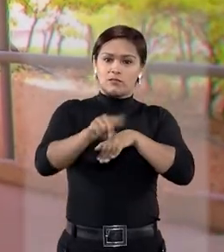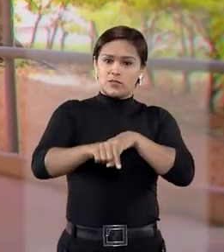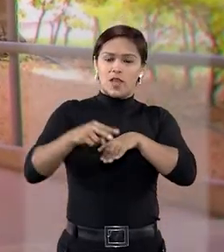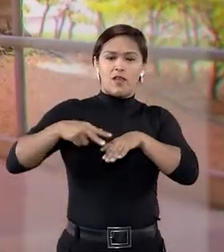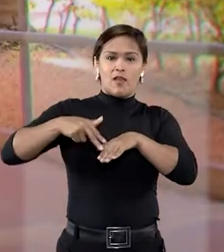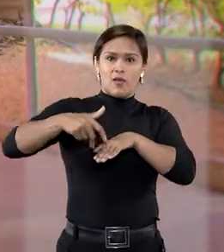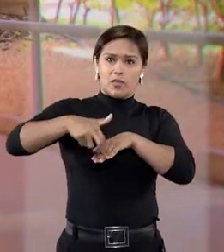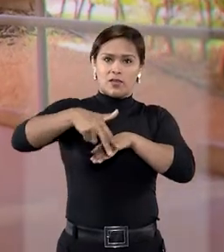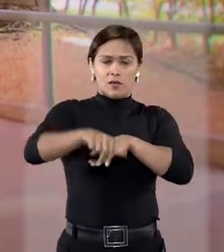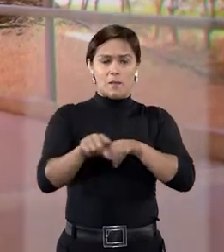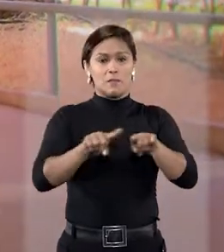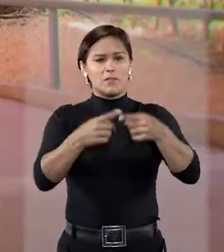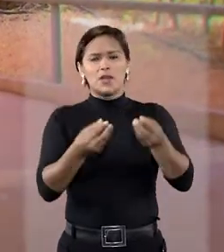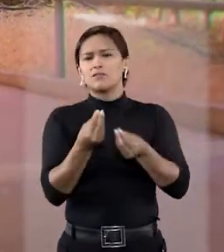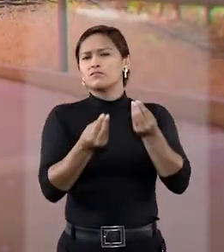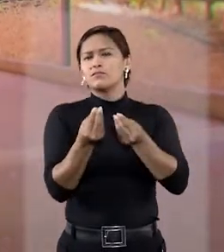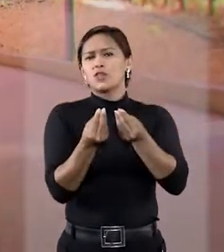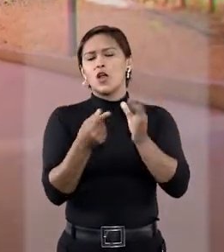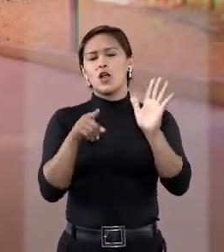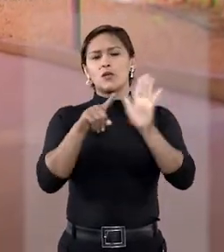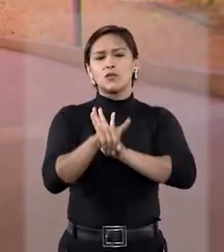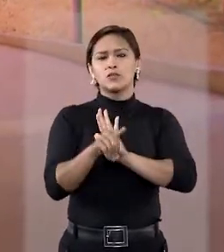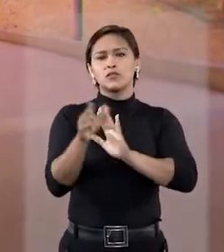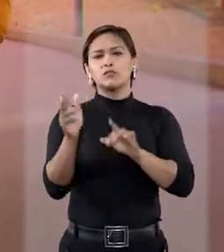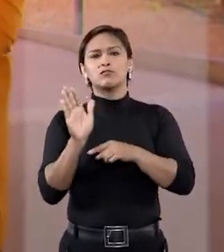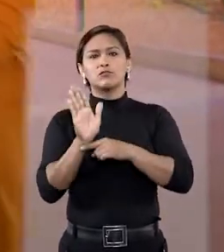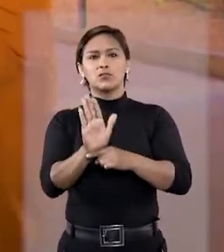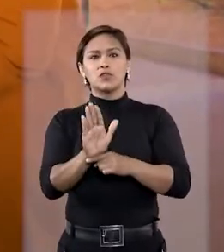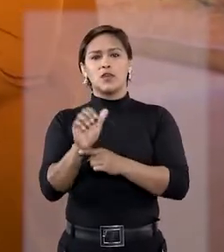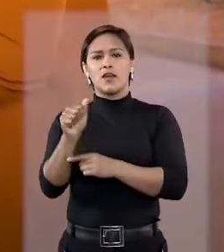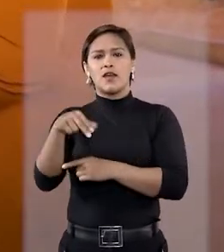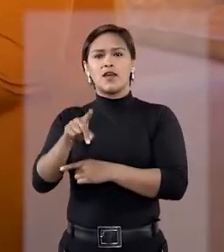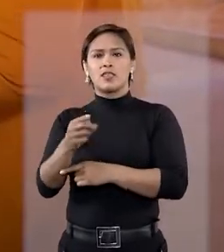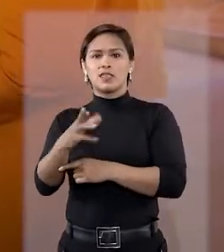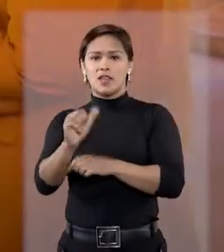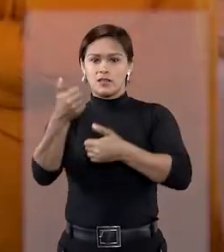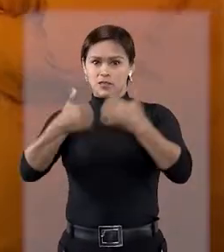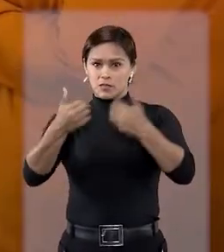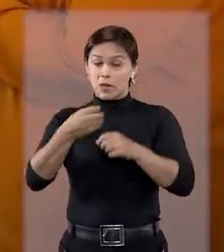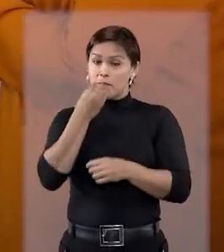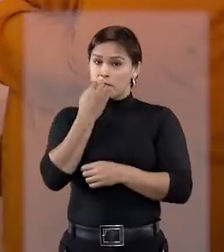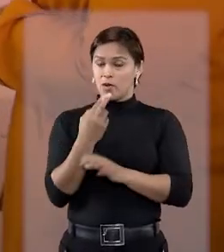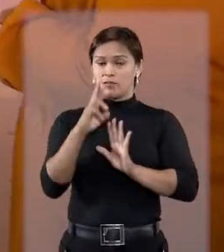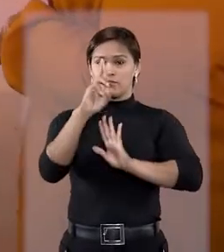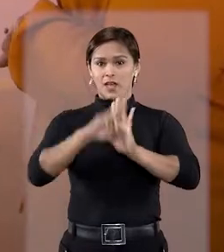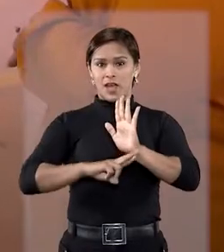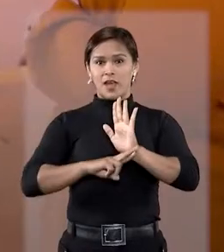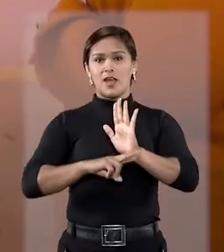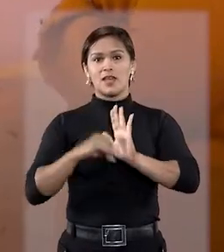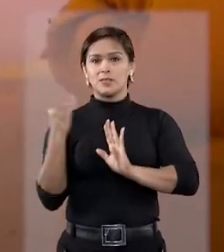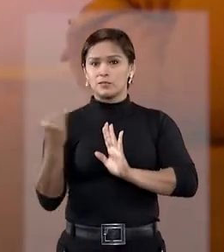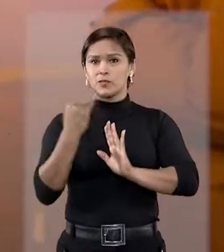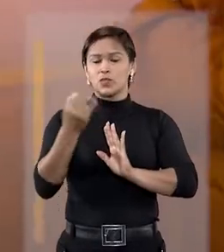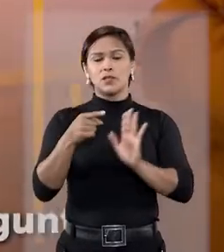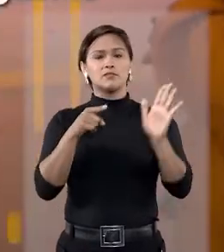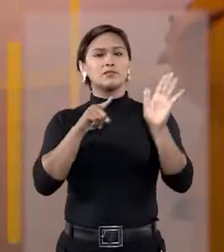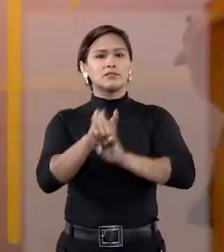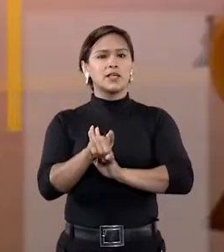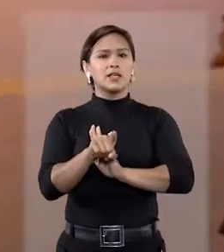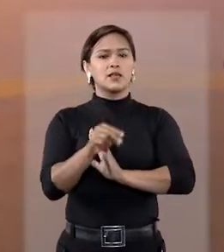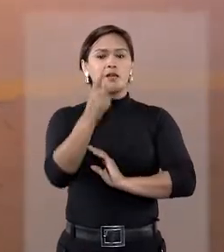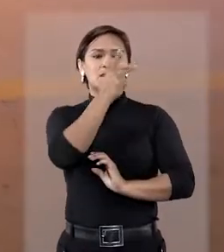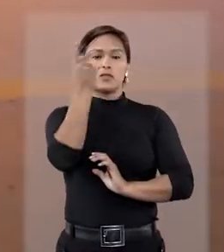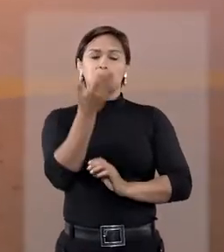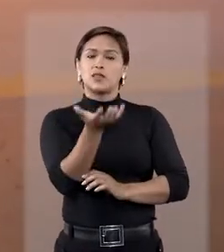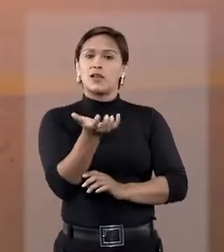rampas e degraus. Mas como é que deve ser feita essa ajuda, Andréia? Bom, a regra de ouro é sempre